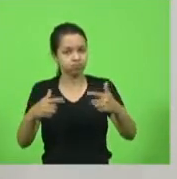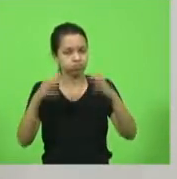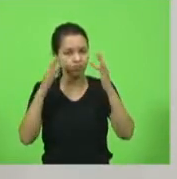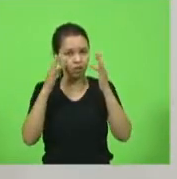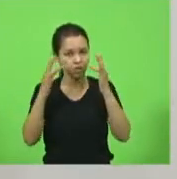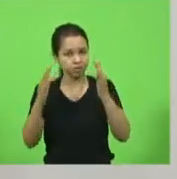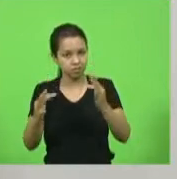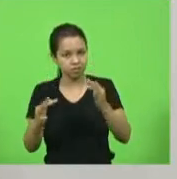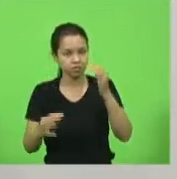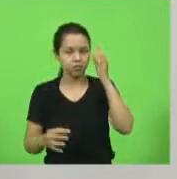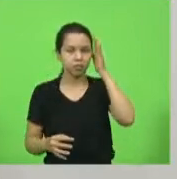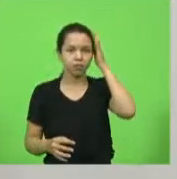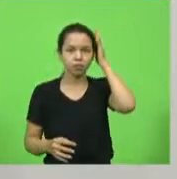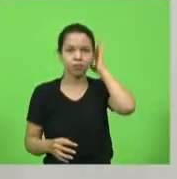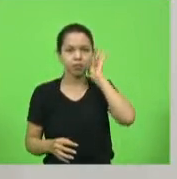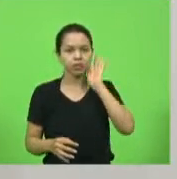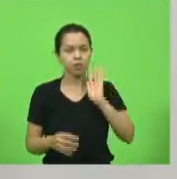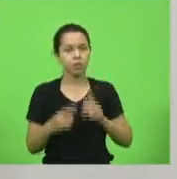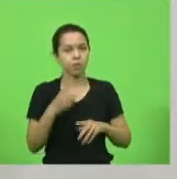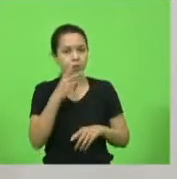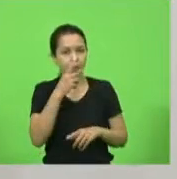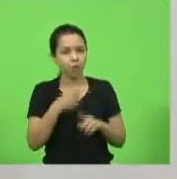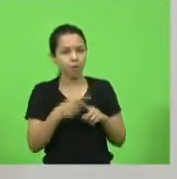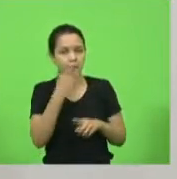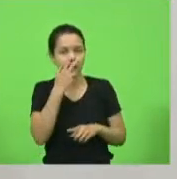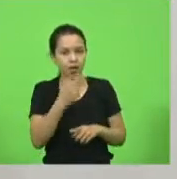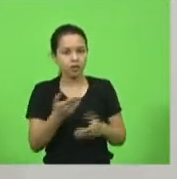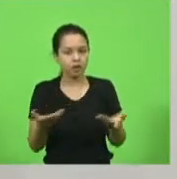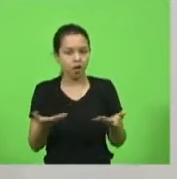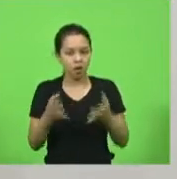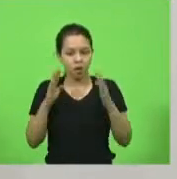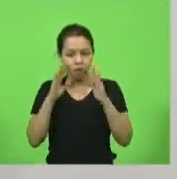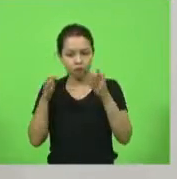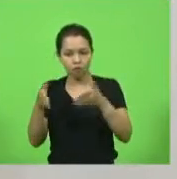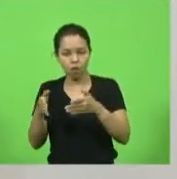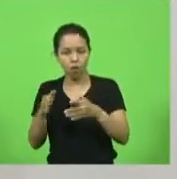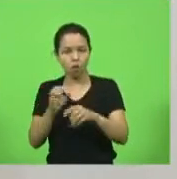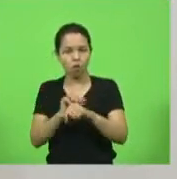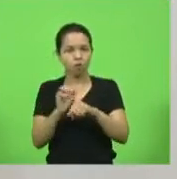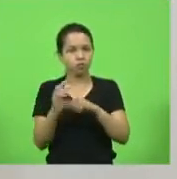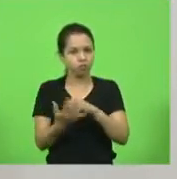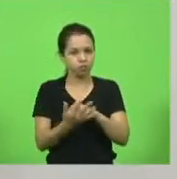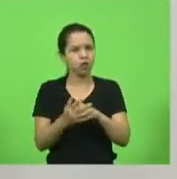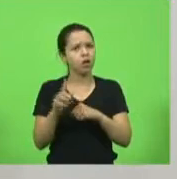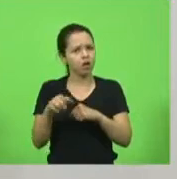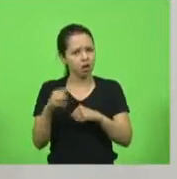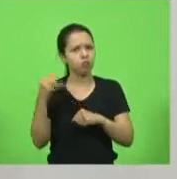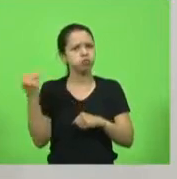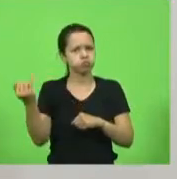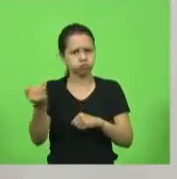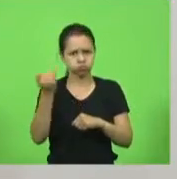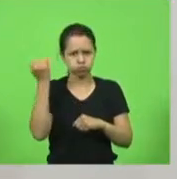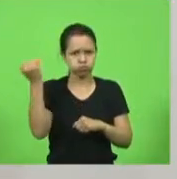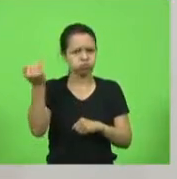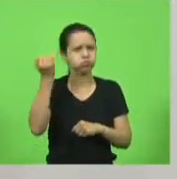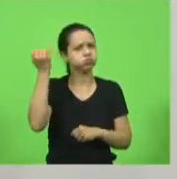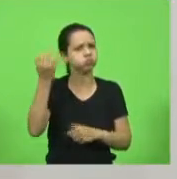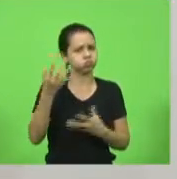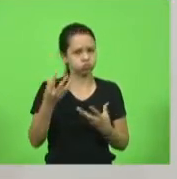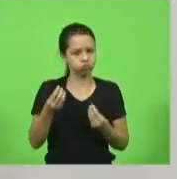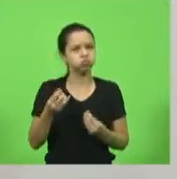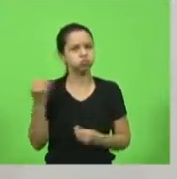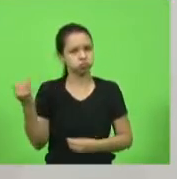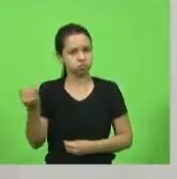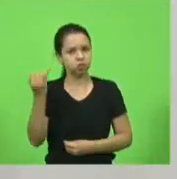porque parece que agora só vamos estar na covid é importante extremamente importante muito importante mas